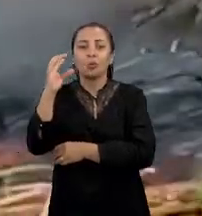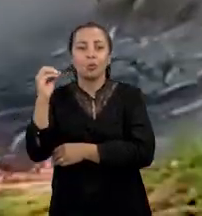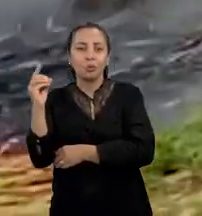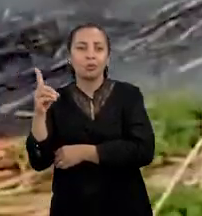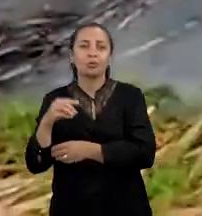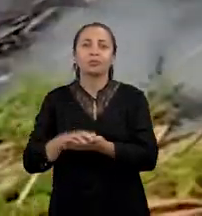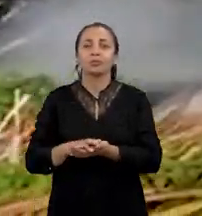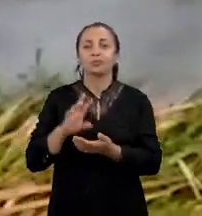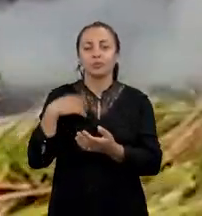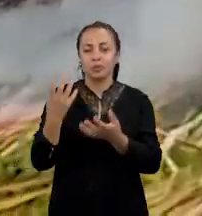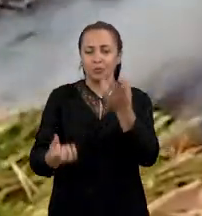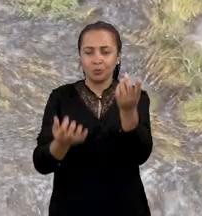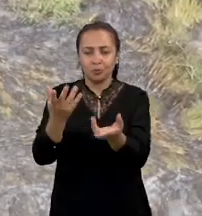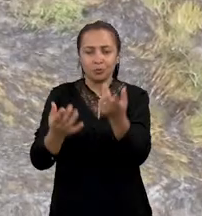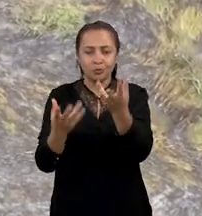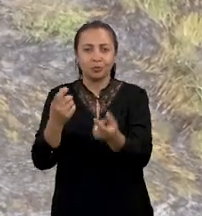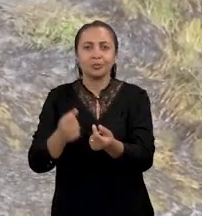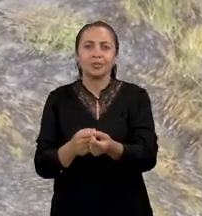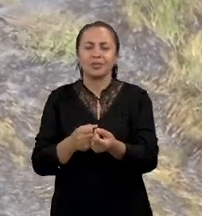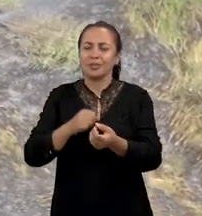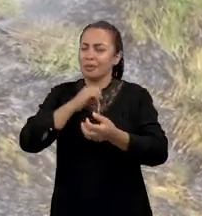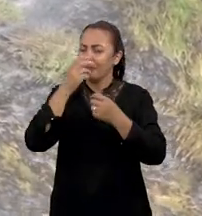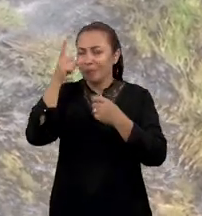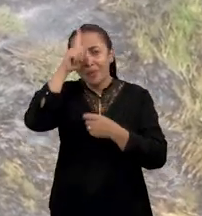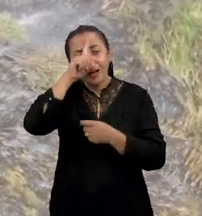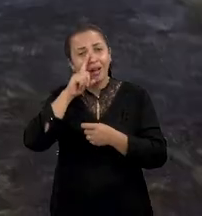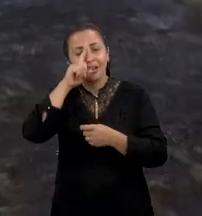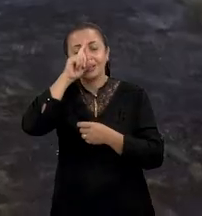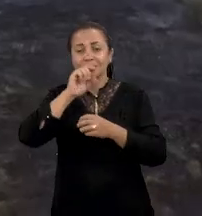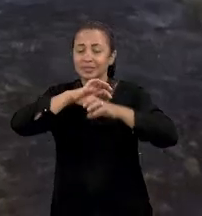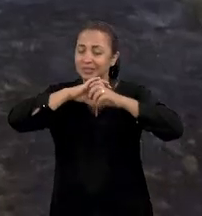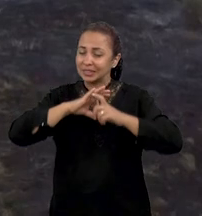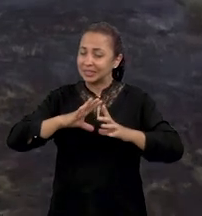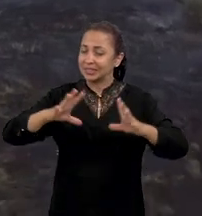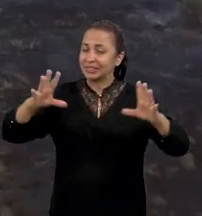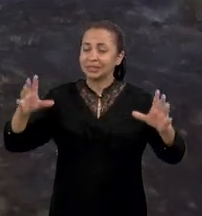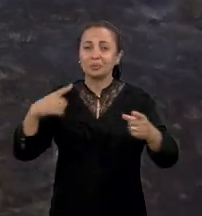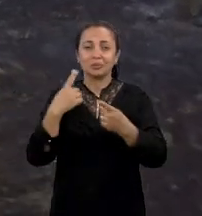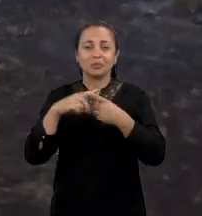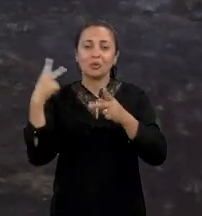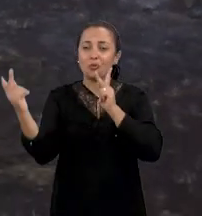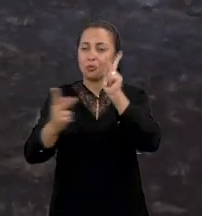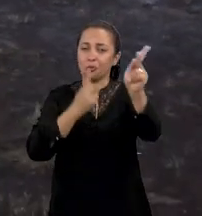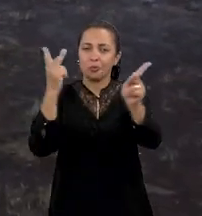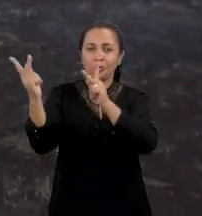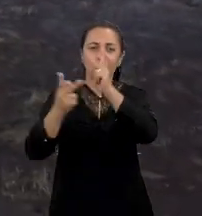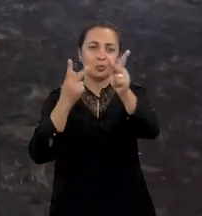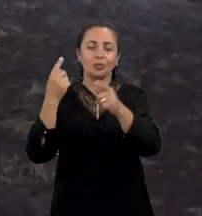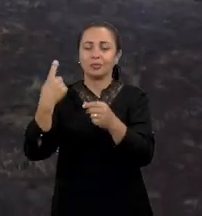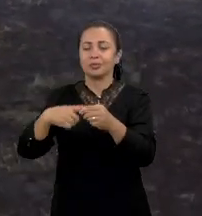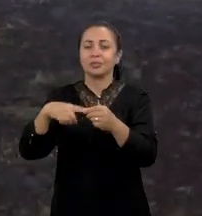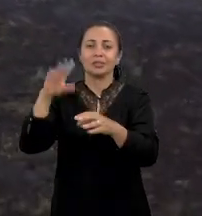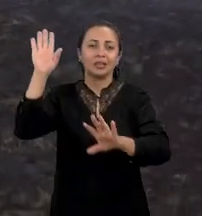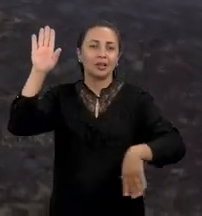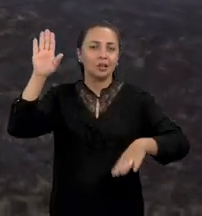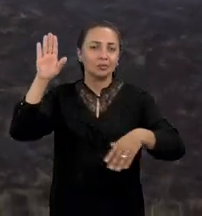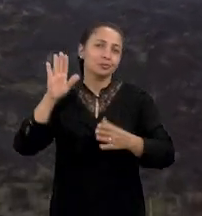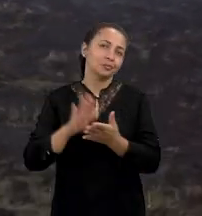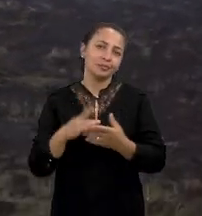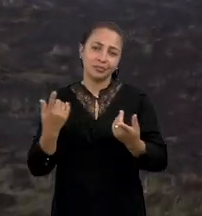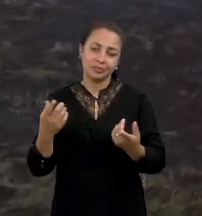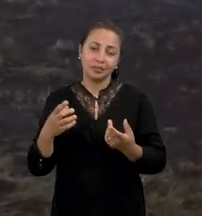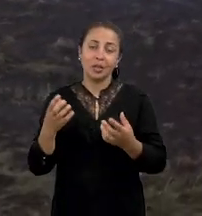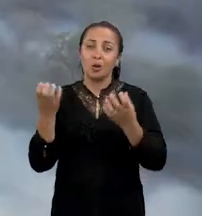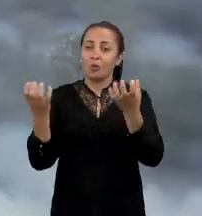com um grande efeito devastador, principalmente devido ao vento, cidade litorânea, que